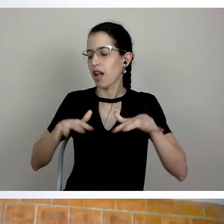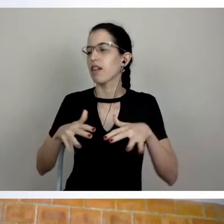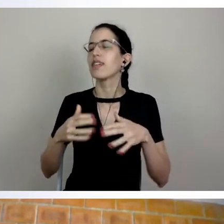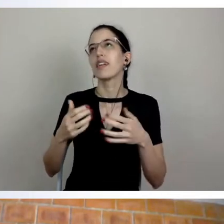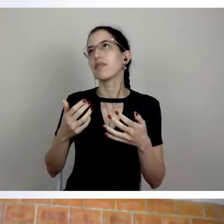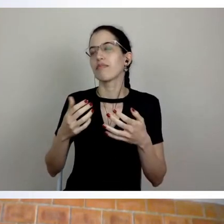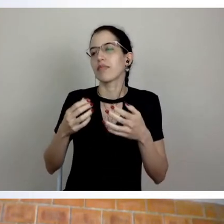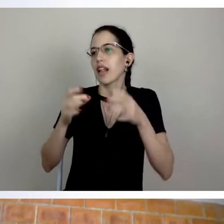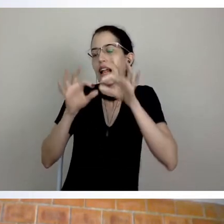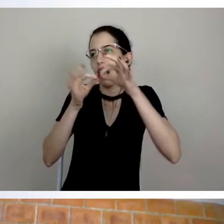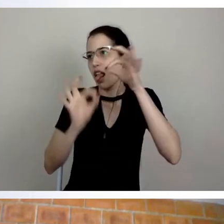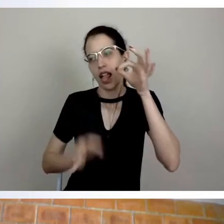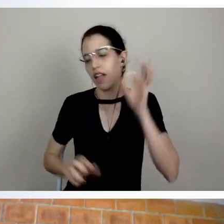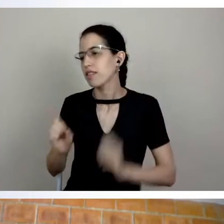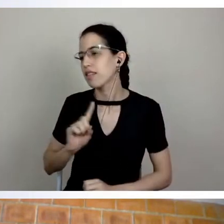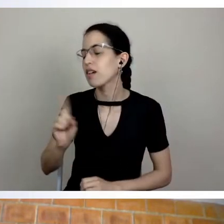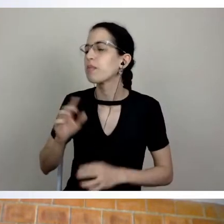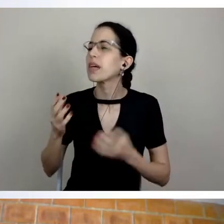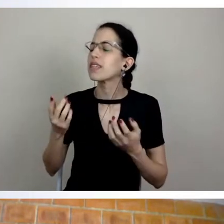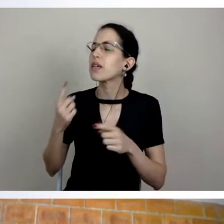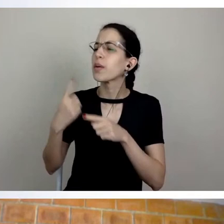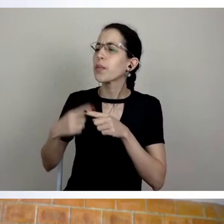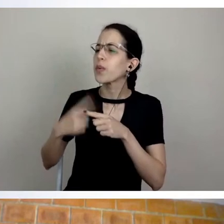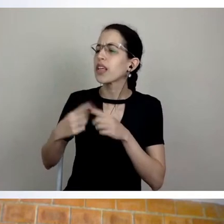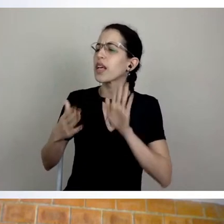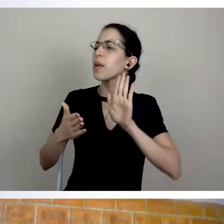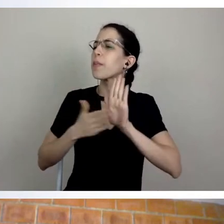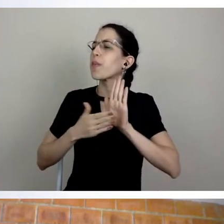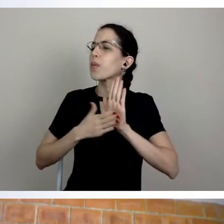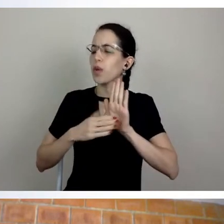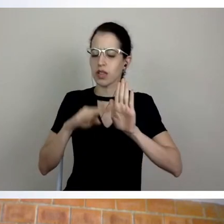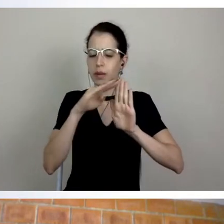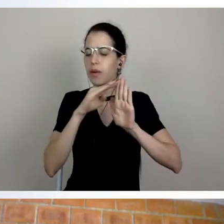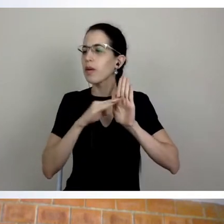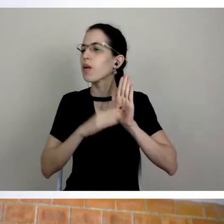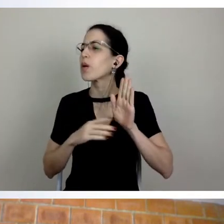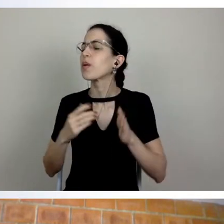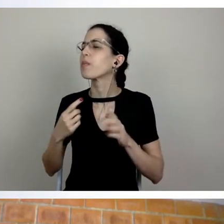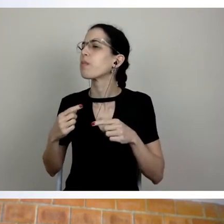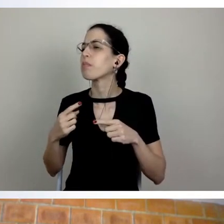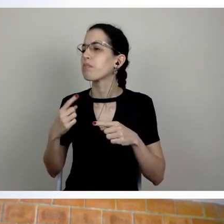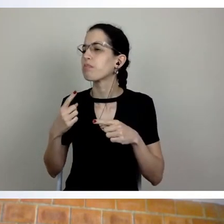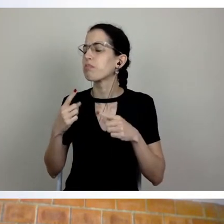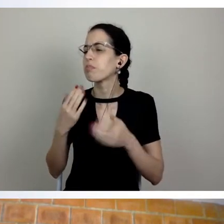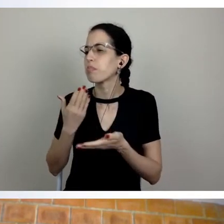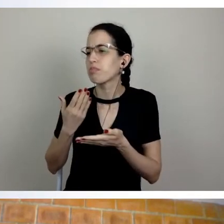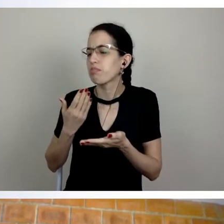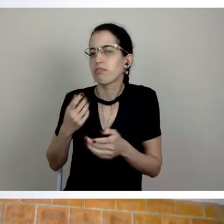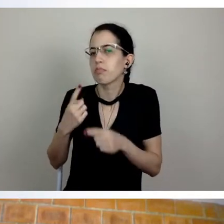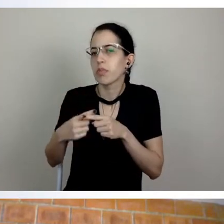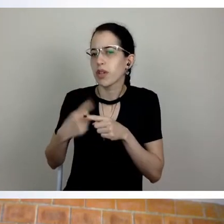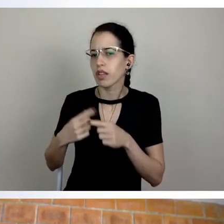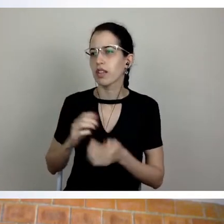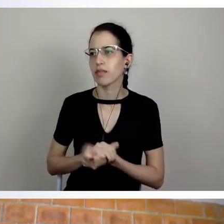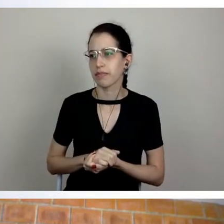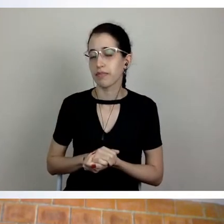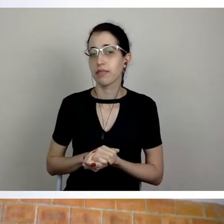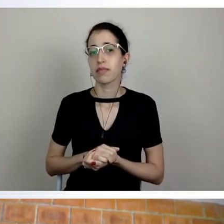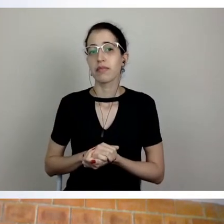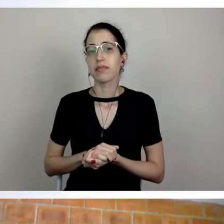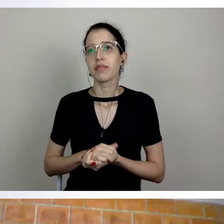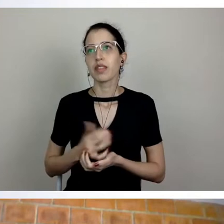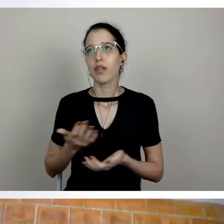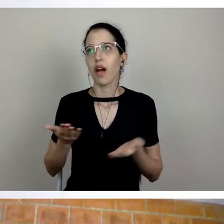mas mais como por que esta proposta, inclusive algumas questões que já chegaram são nesse sentido. Bom, a gente está aí com,